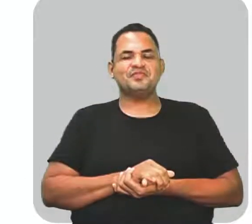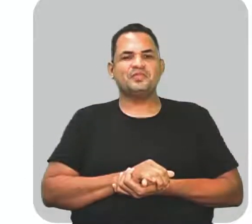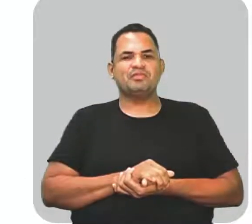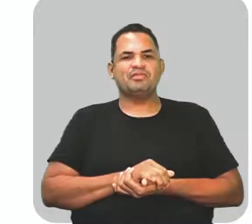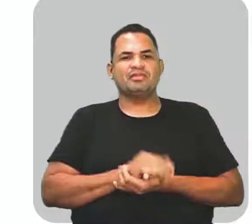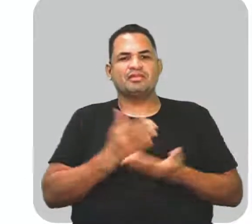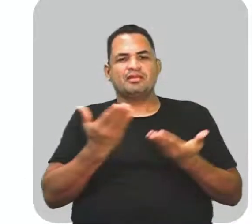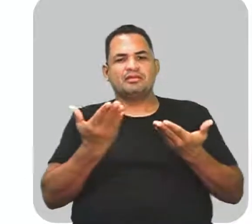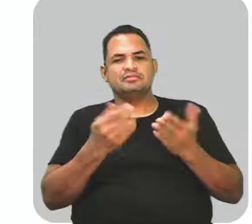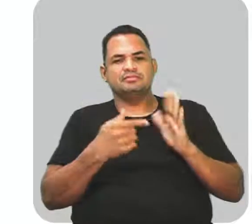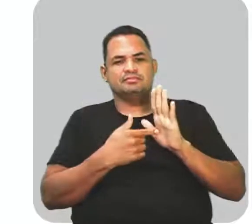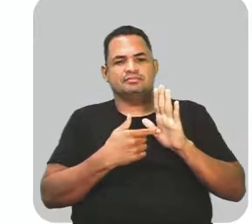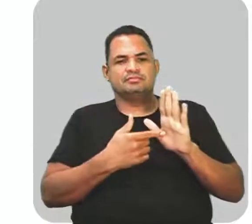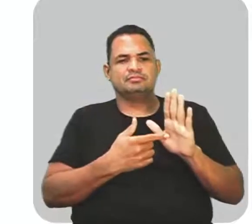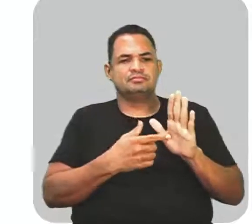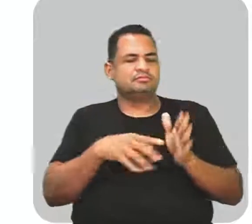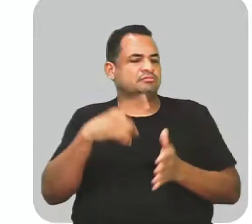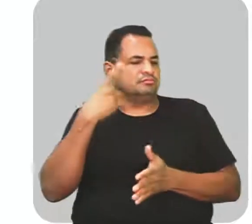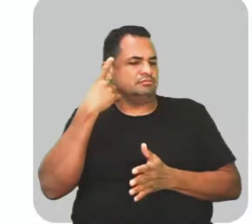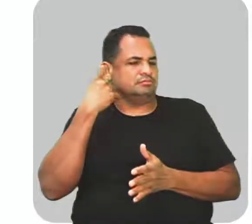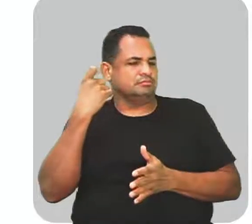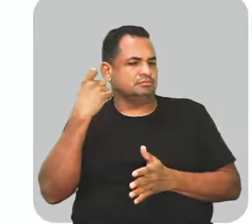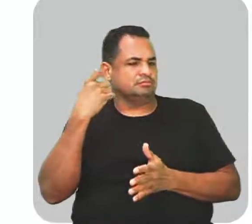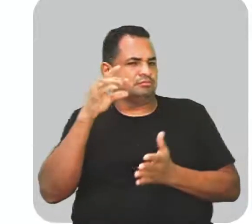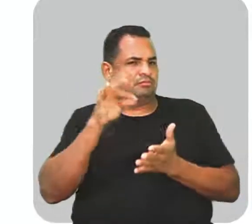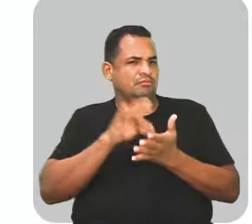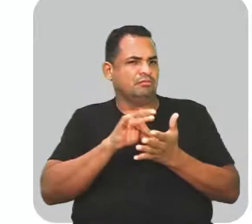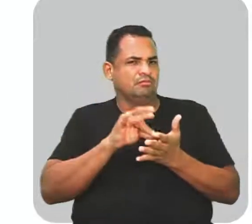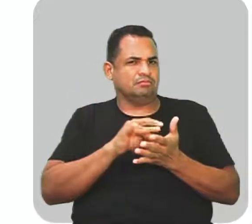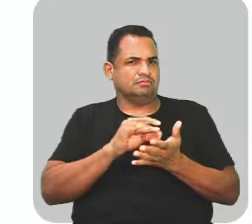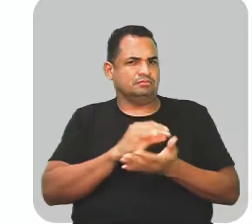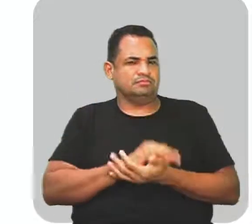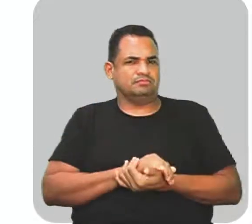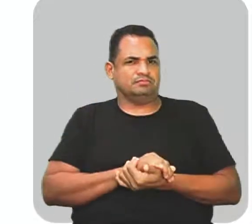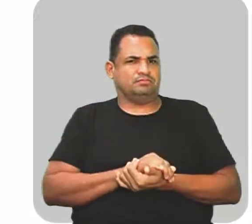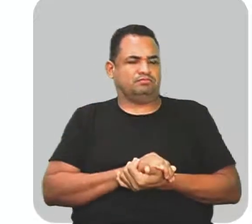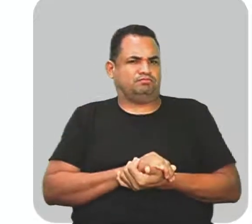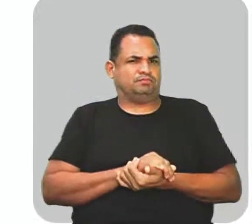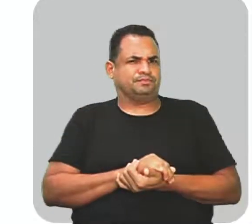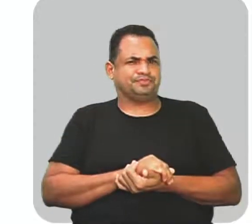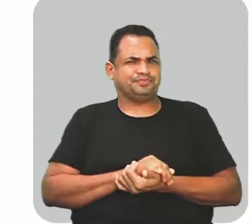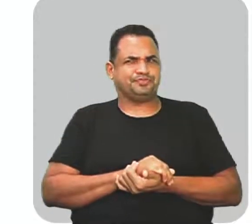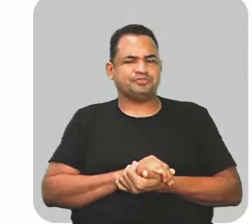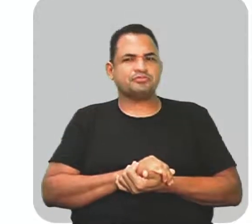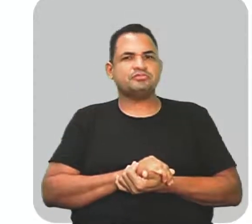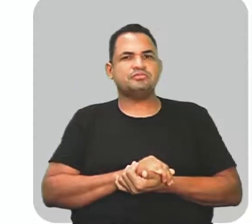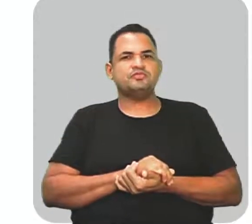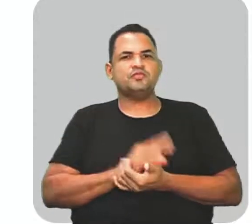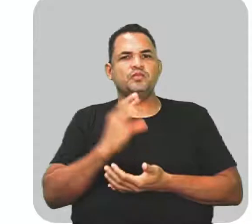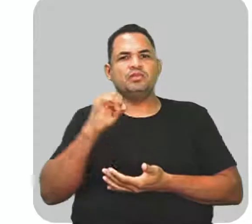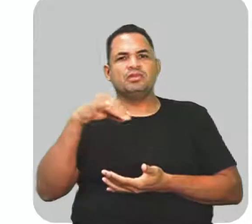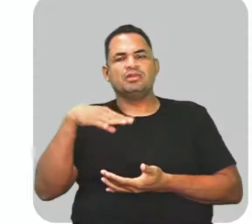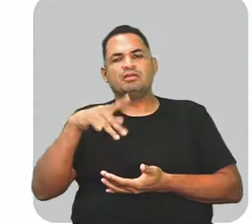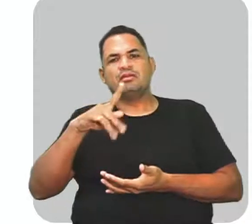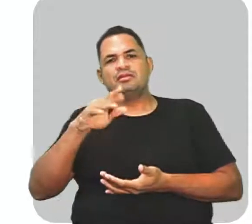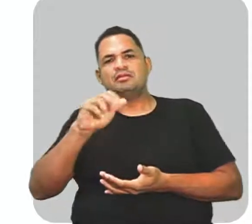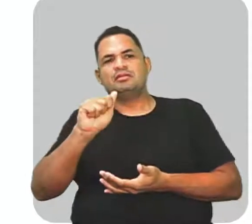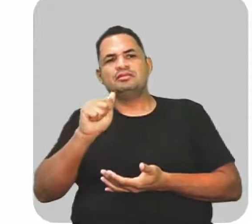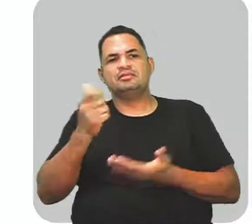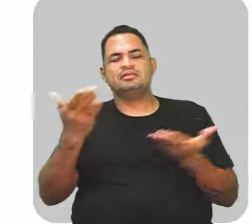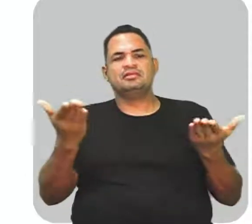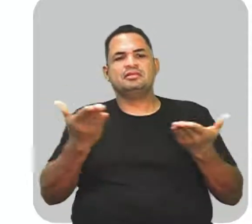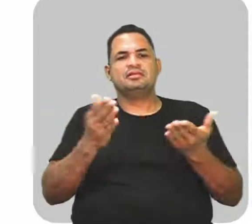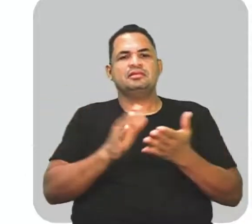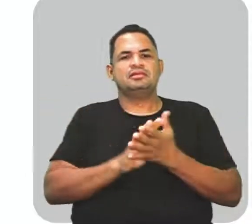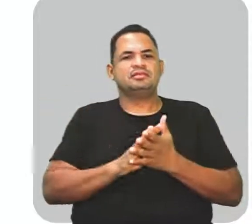Tentar e representar esses sons da realidade, beleza? As onomatopeias são figuras aí pela qual, a figura pela